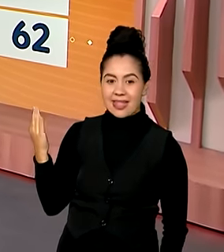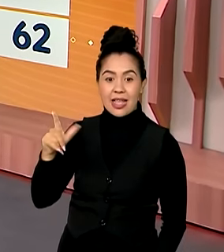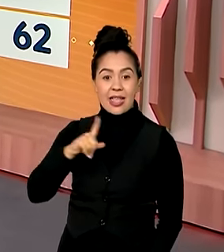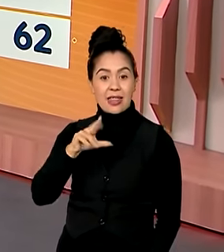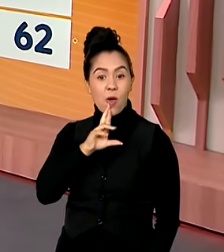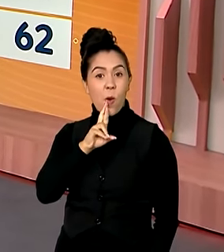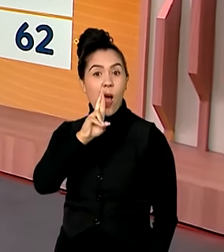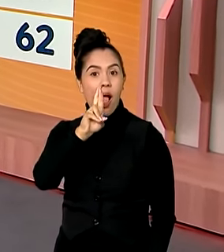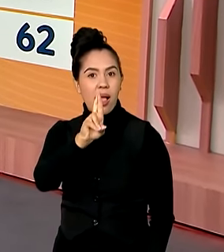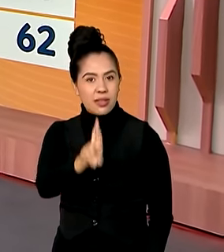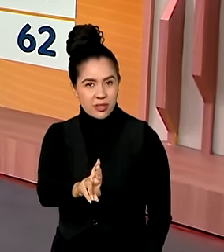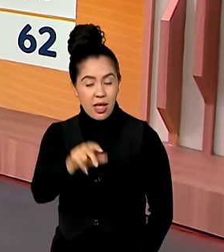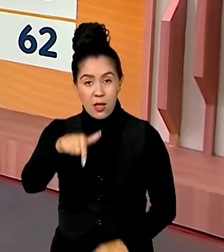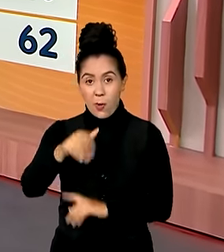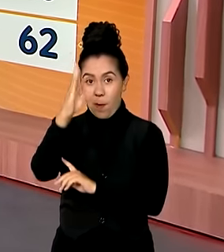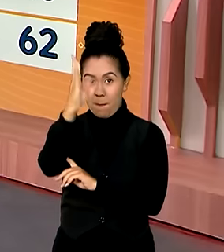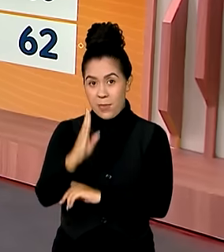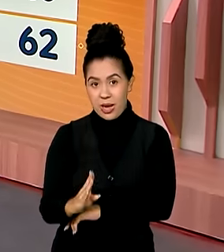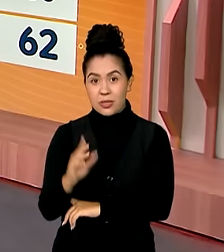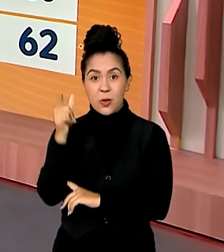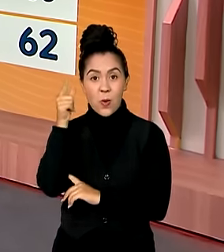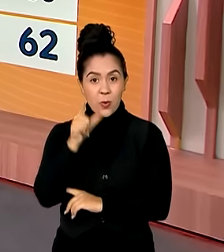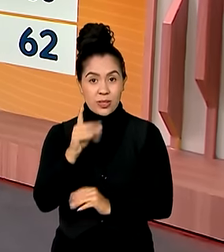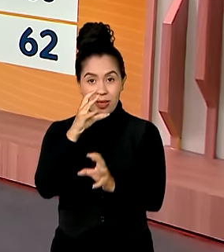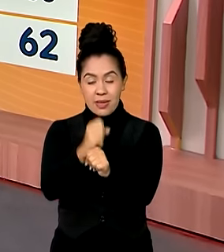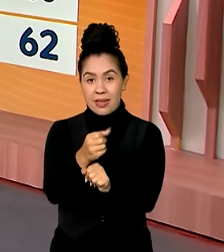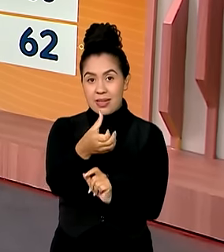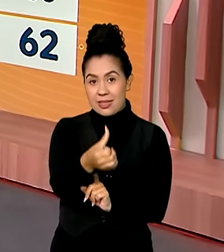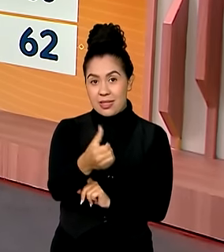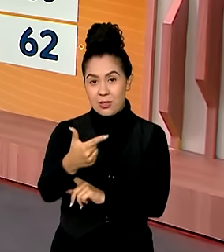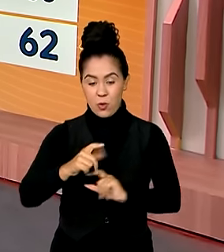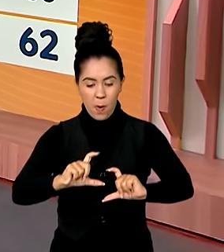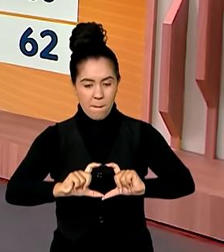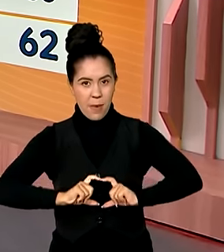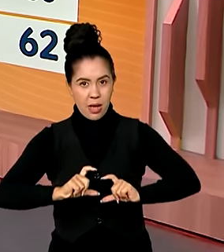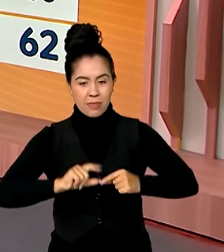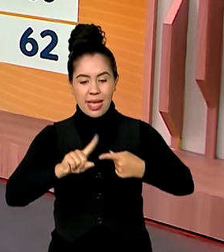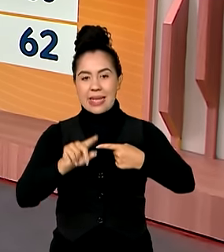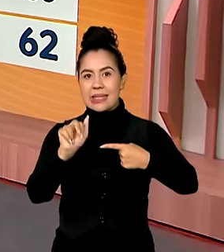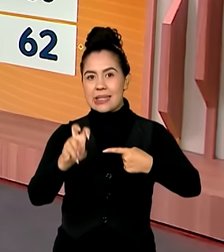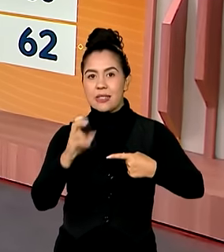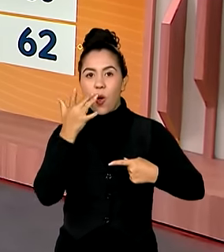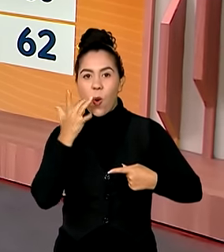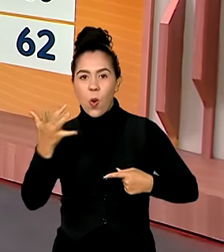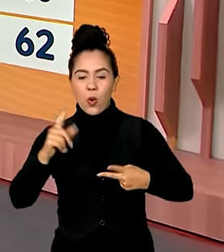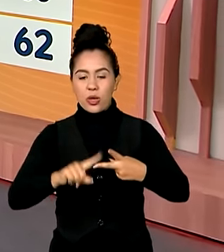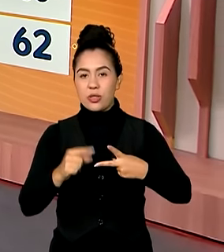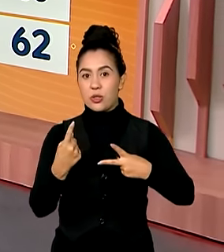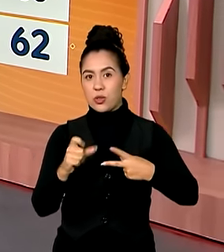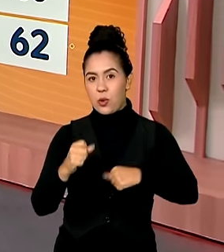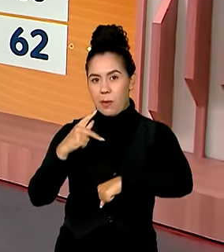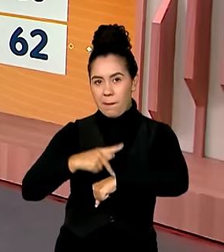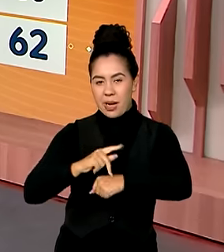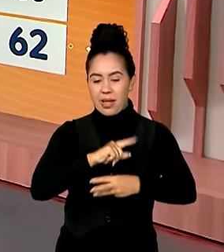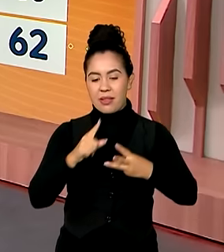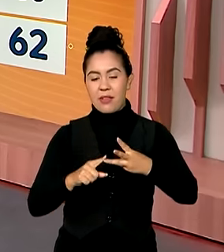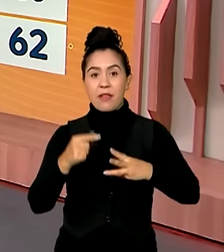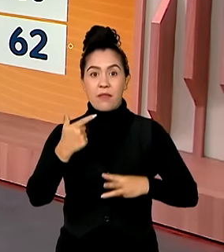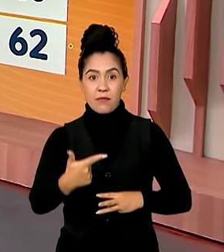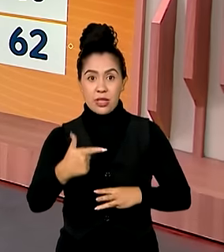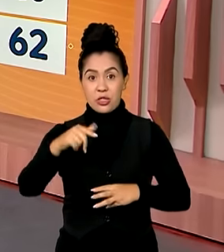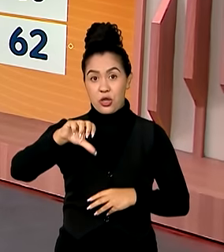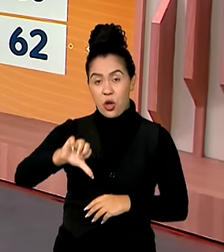resultado, o Brasil chegou a 62 medalhas com 15 ouros, 18 pratas e 29 bronzes